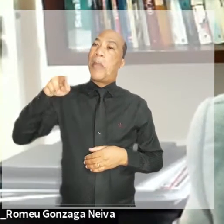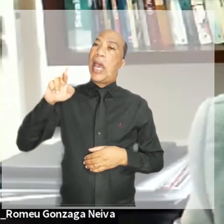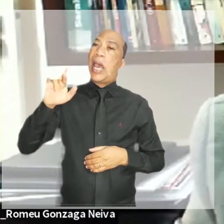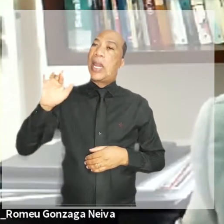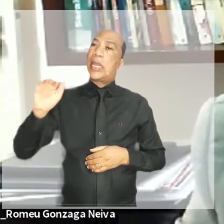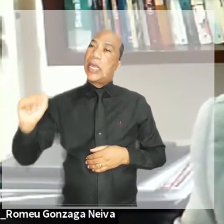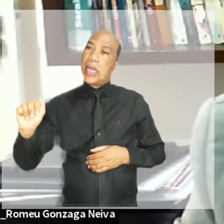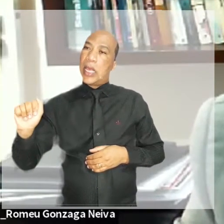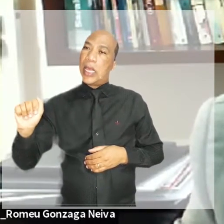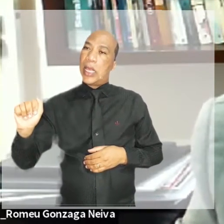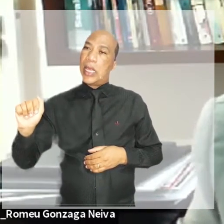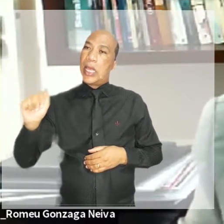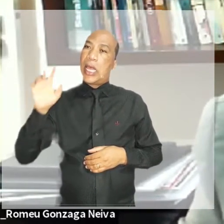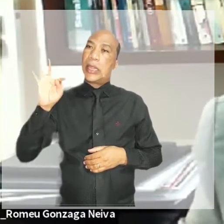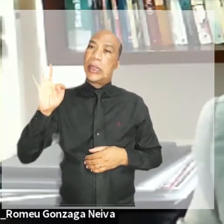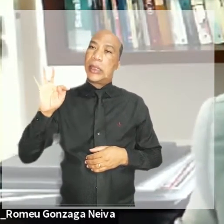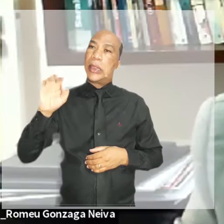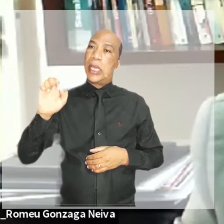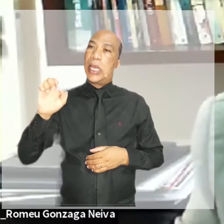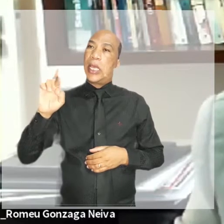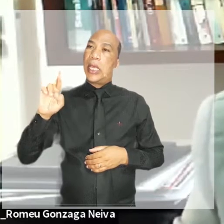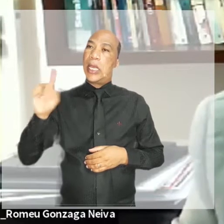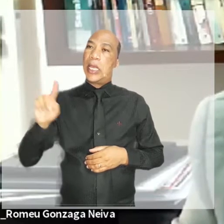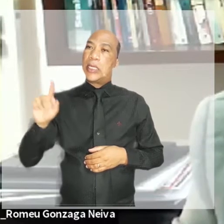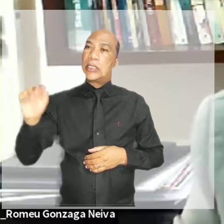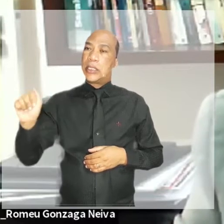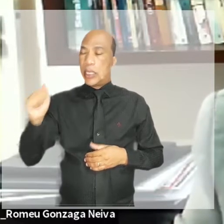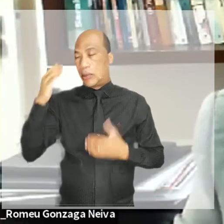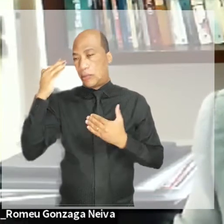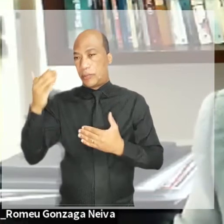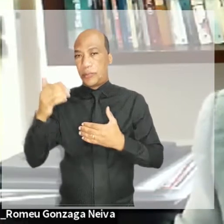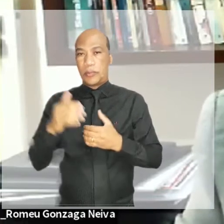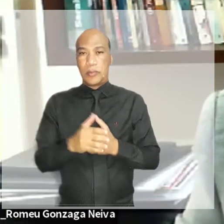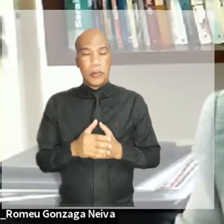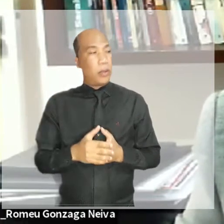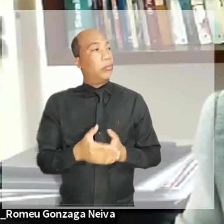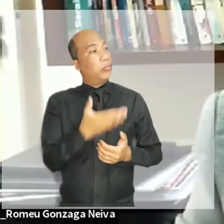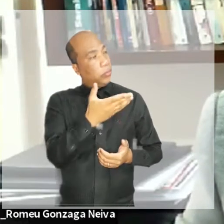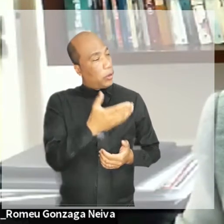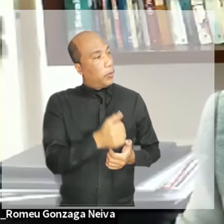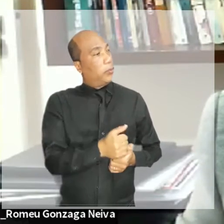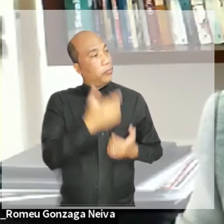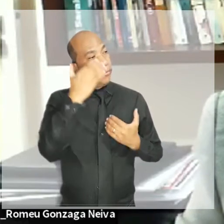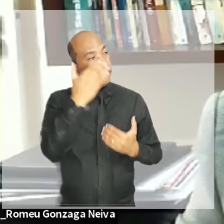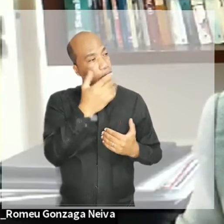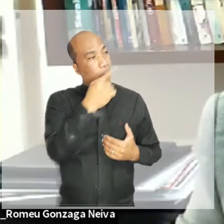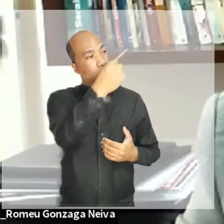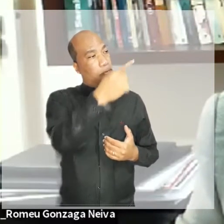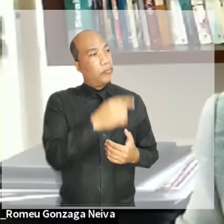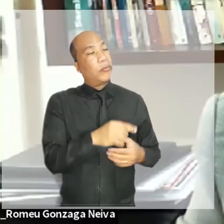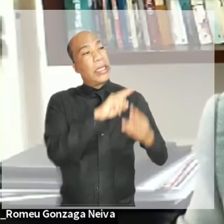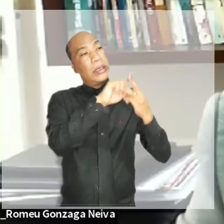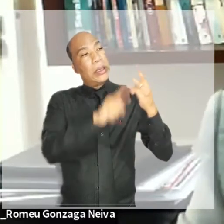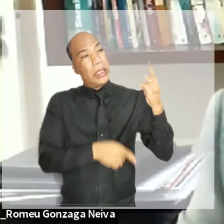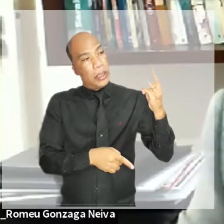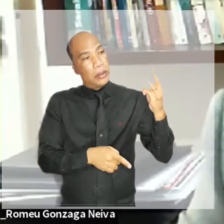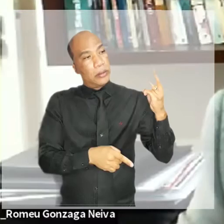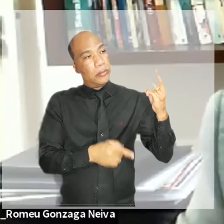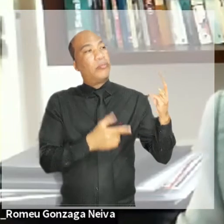dirijo um cumprimento às minhas três colegas que, como eu sempre digo,